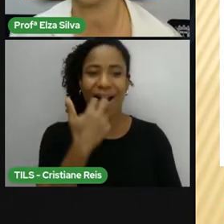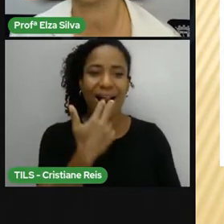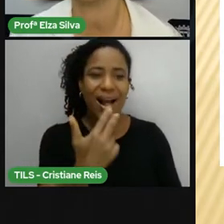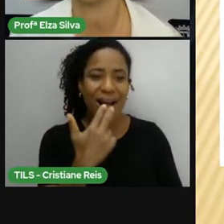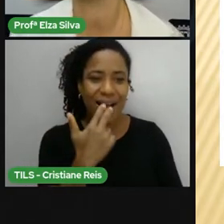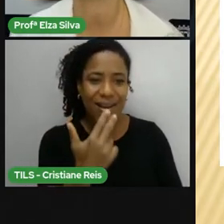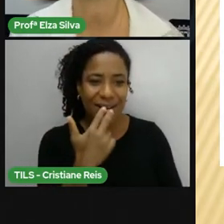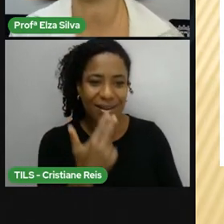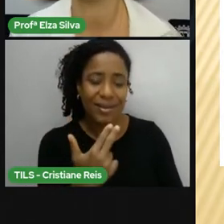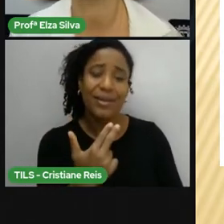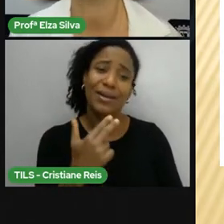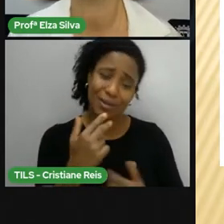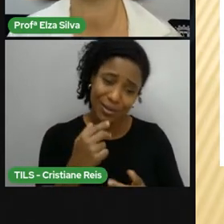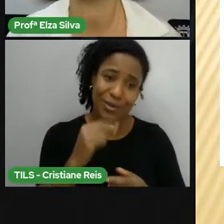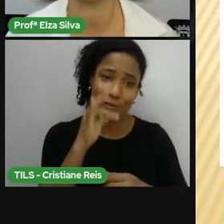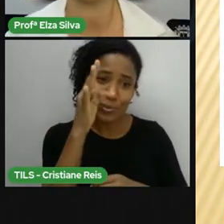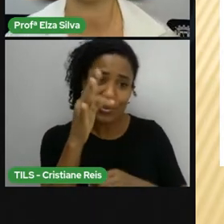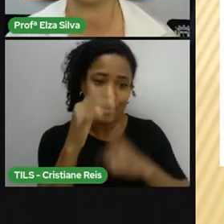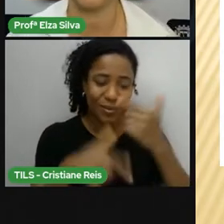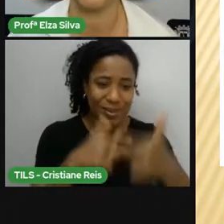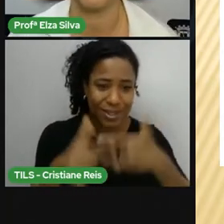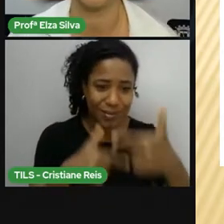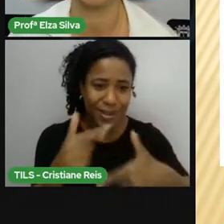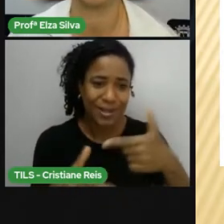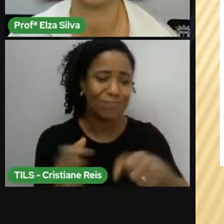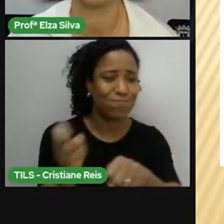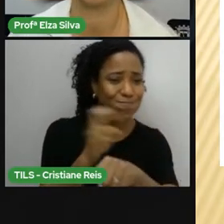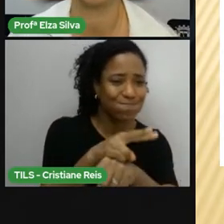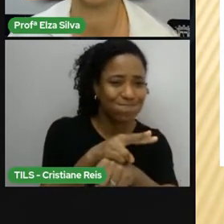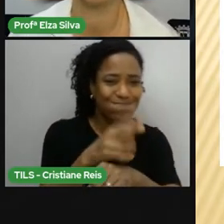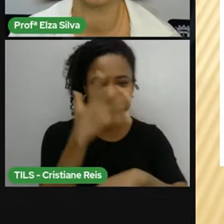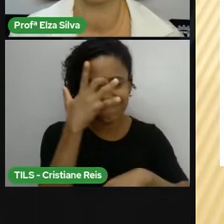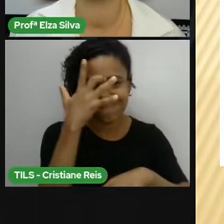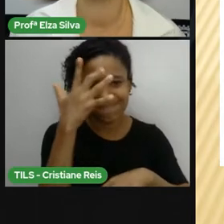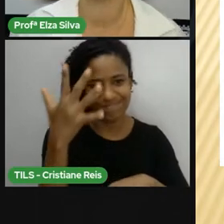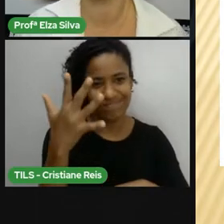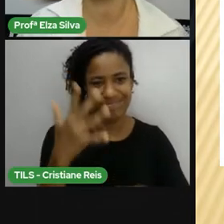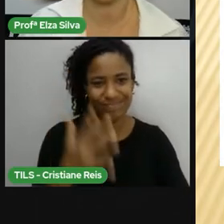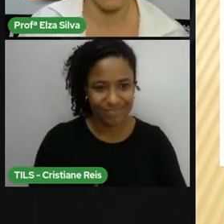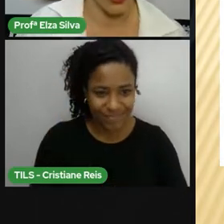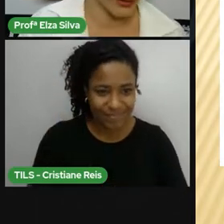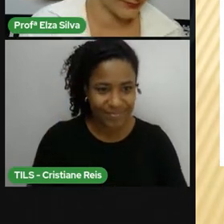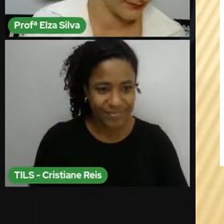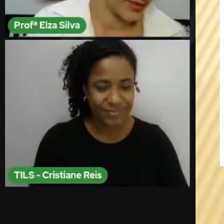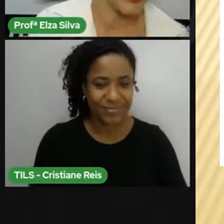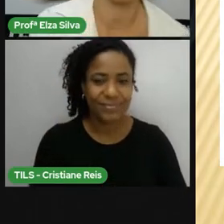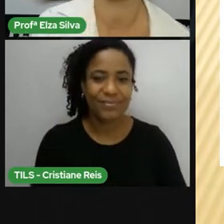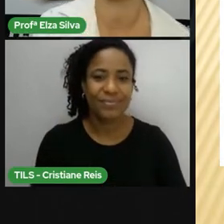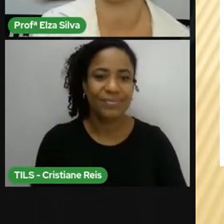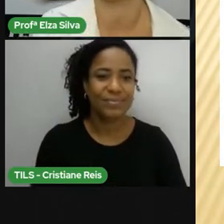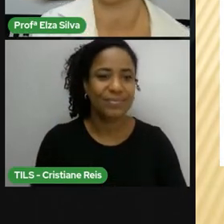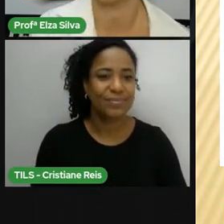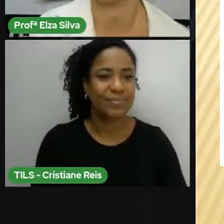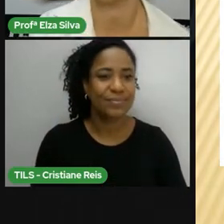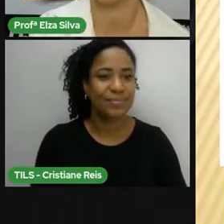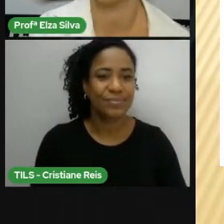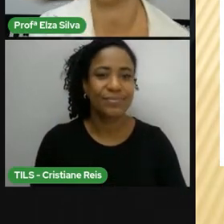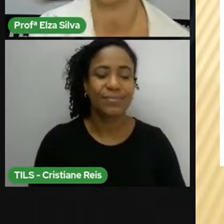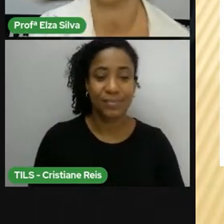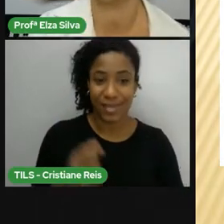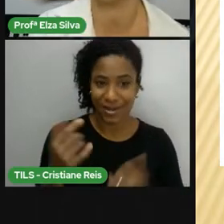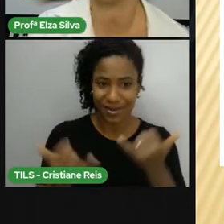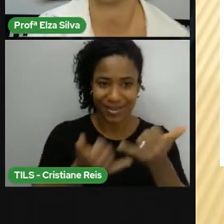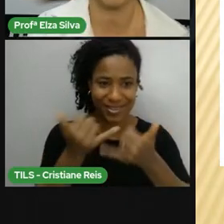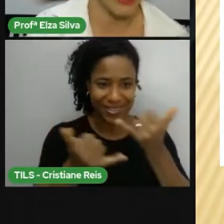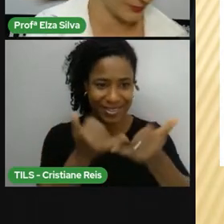as oportunidades Se abram Para as nossas vidas Então vamos agora Acessar o Hangman Man